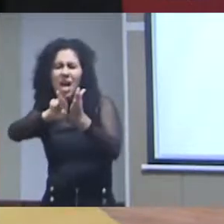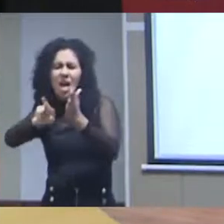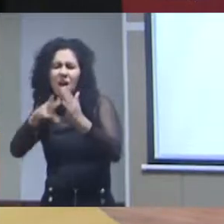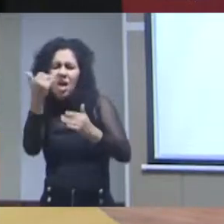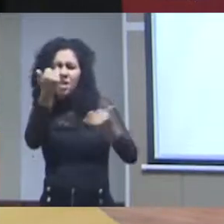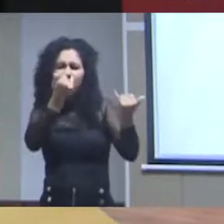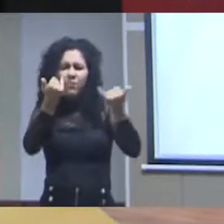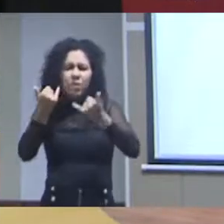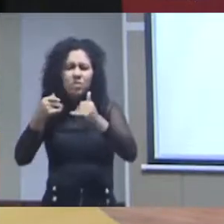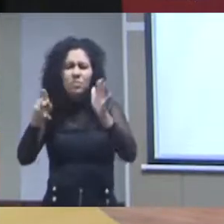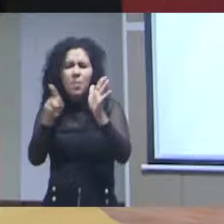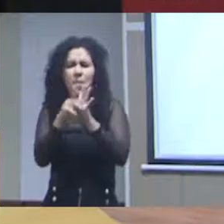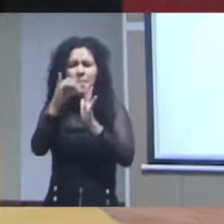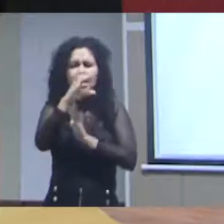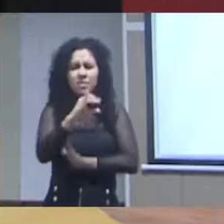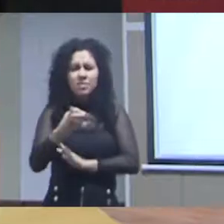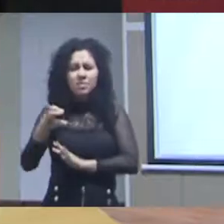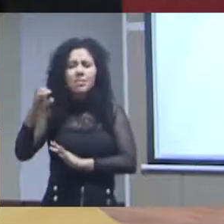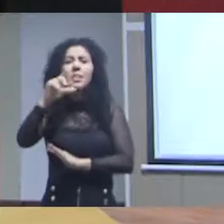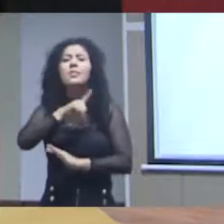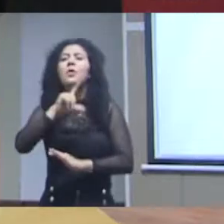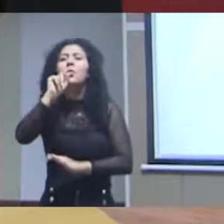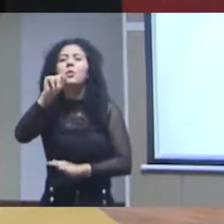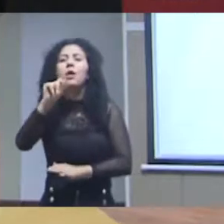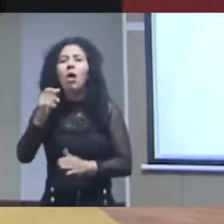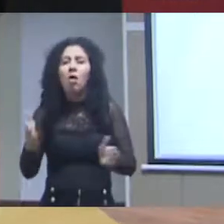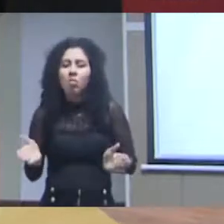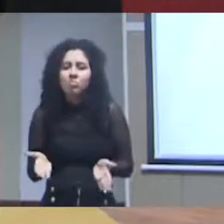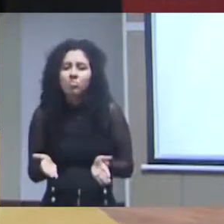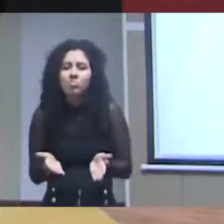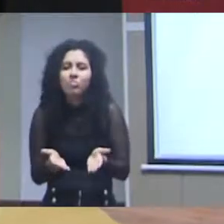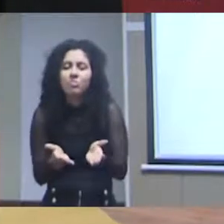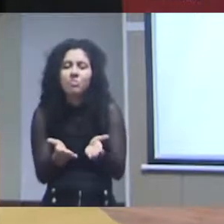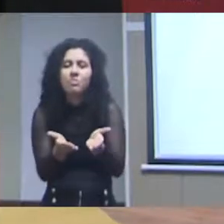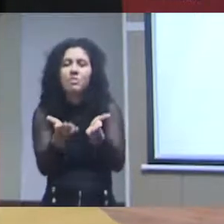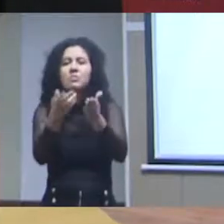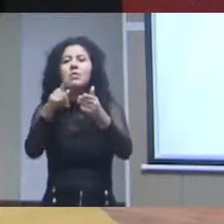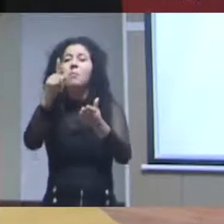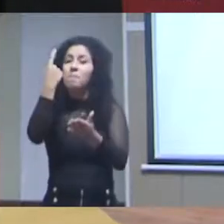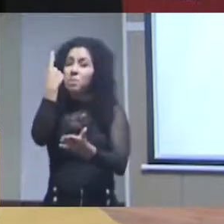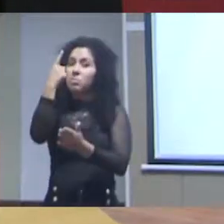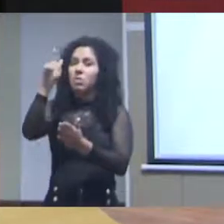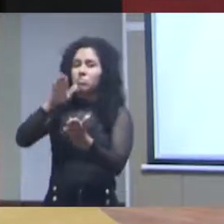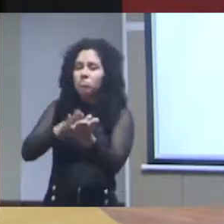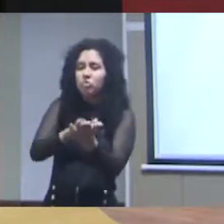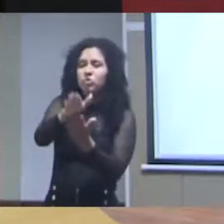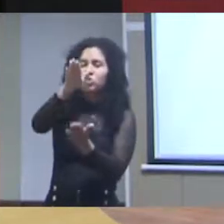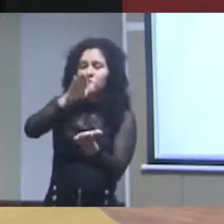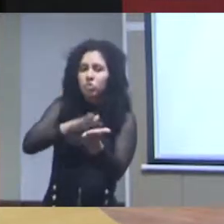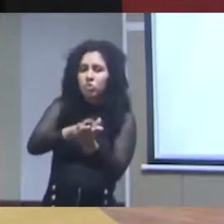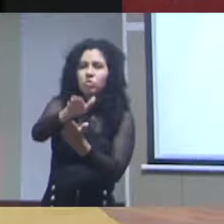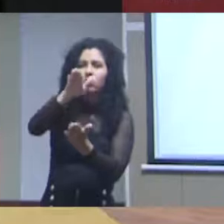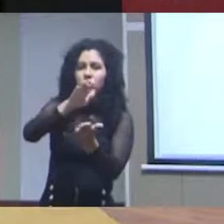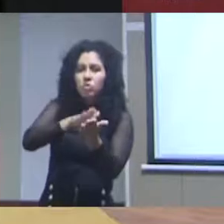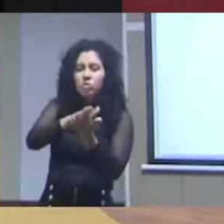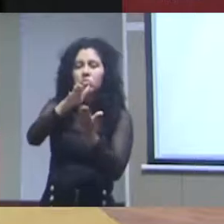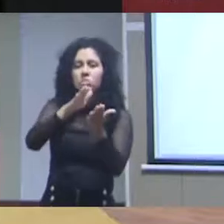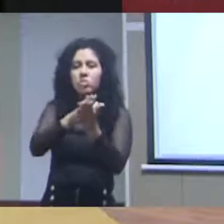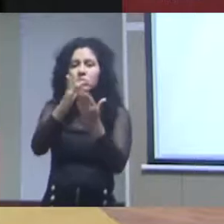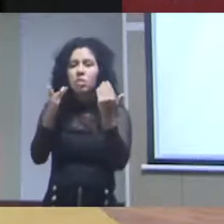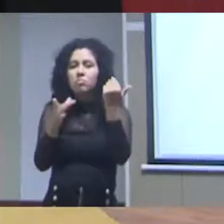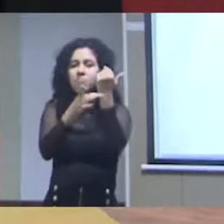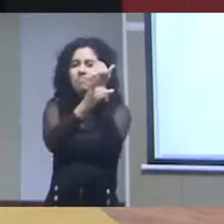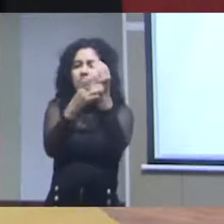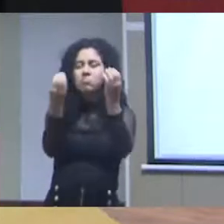essa motivação de primeiro digitalizar e expor seus dados para que